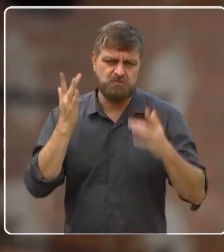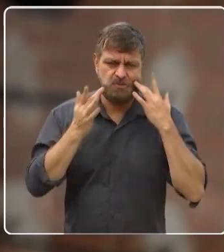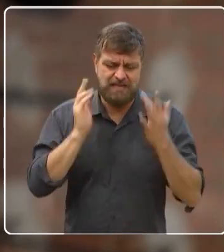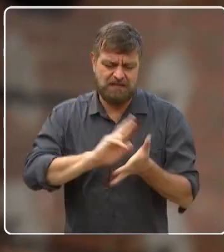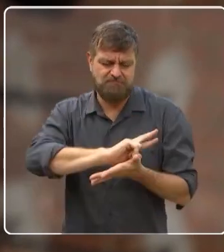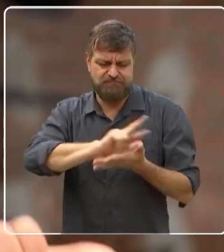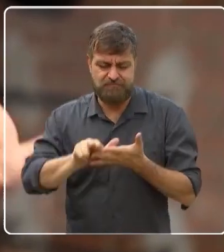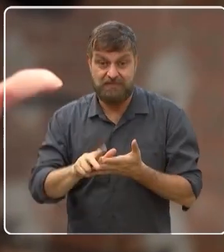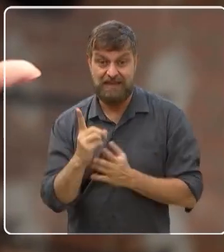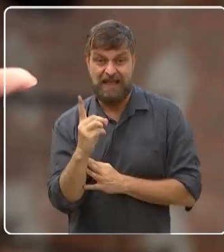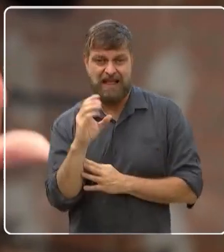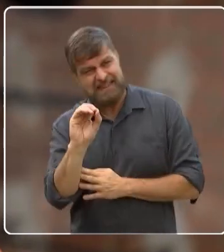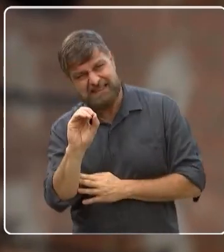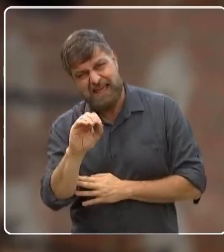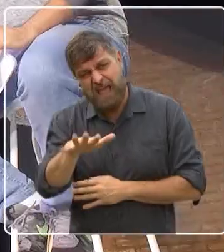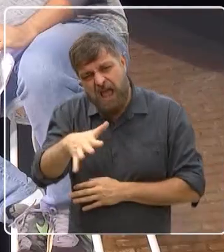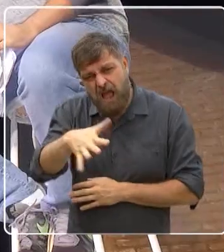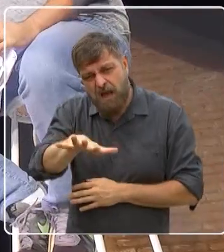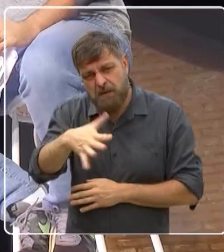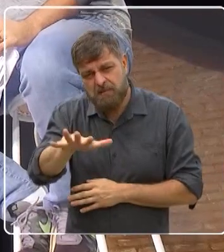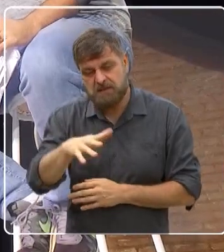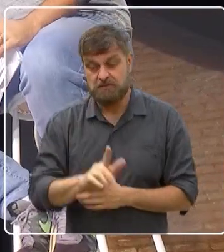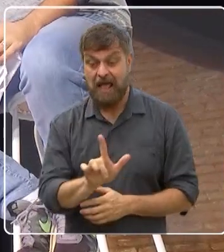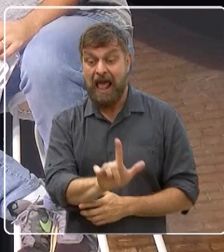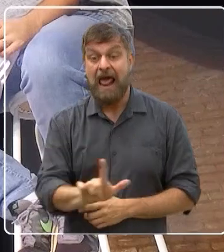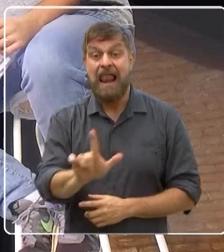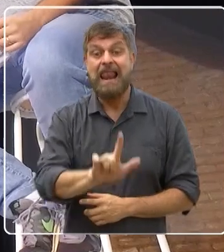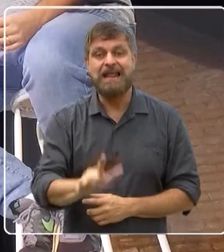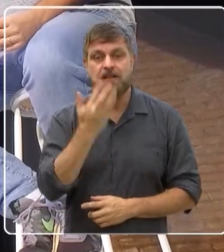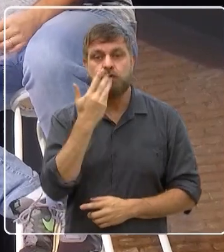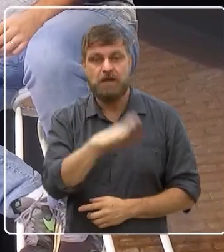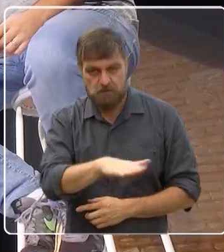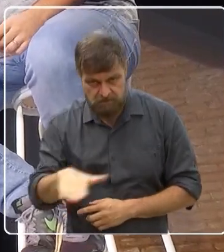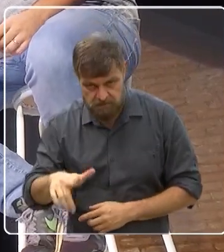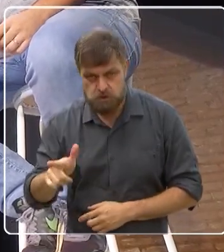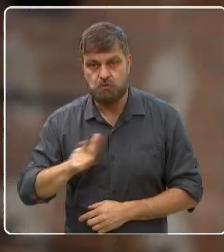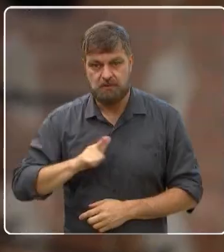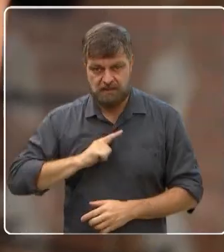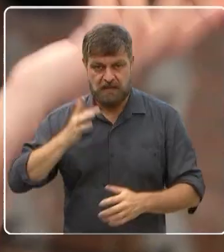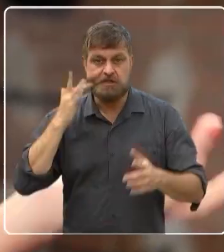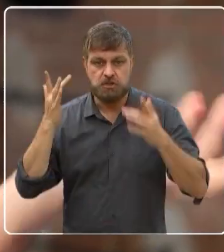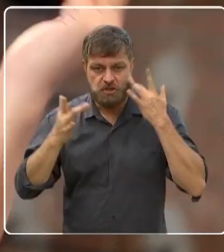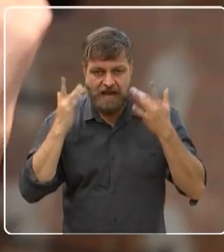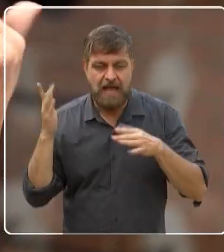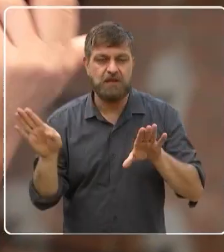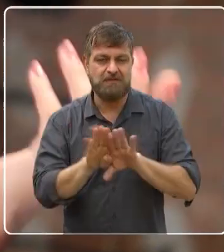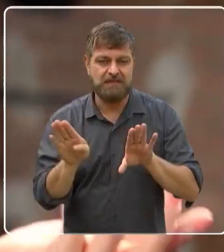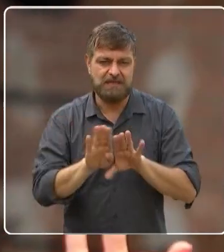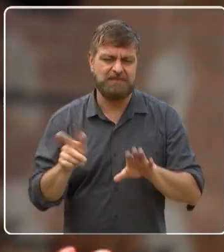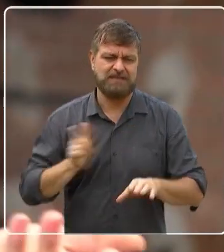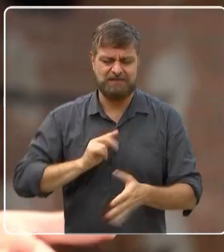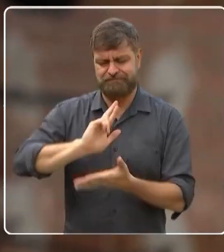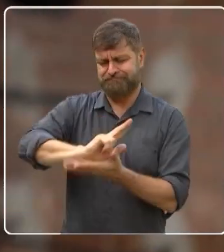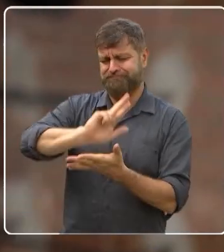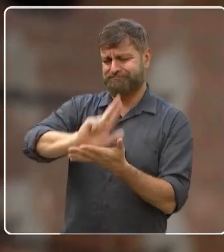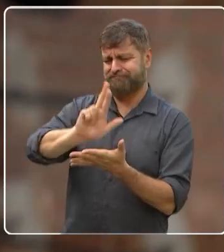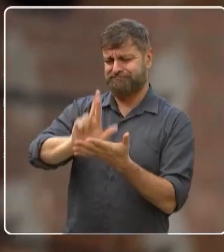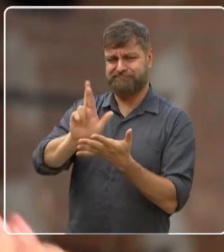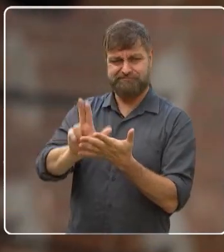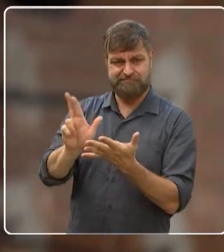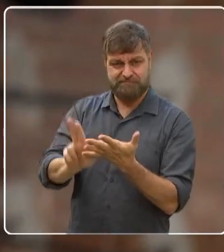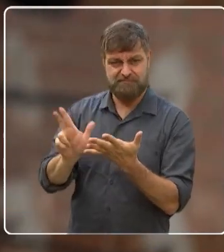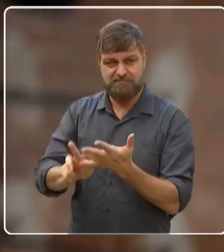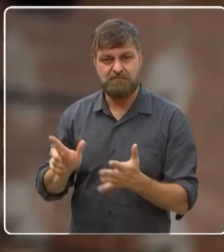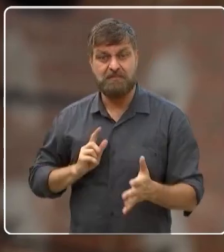mais ou menos, 10 espetáculos, que são os clássicos da literatura infantil. Além dos outros espetáculos que nós trabalhamos também, que